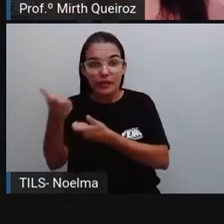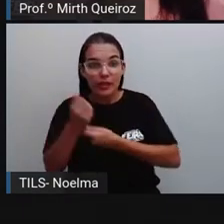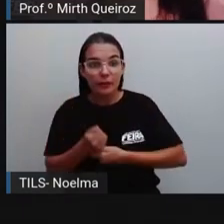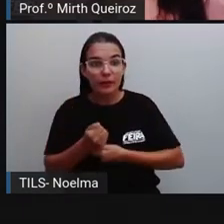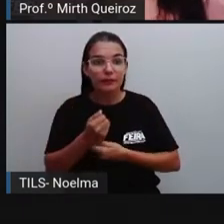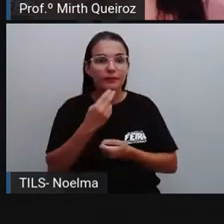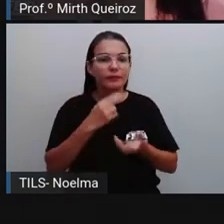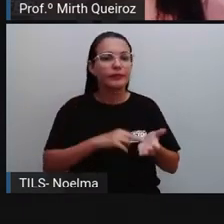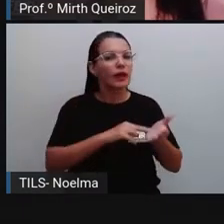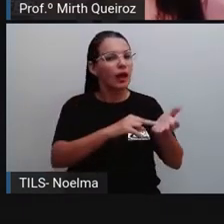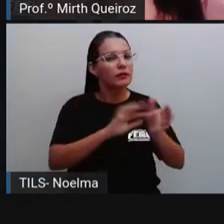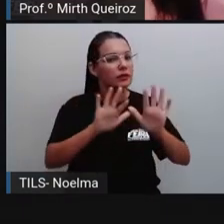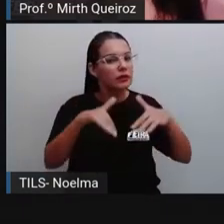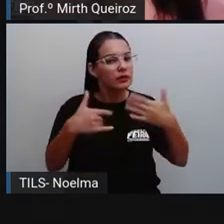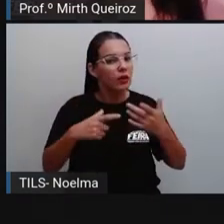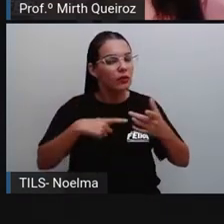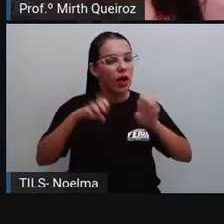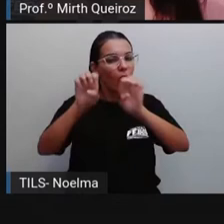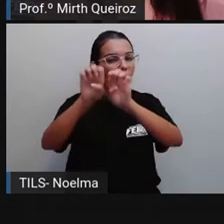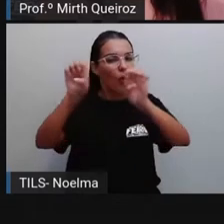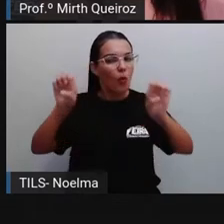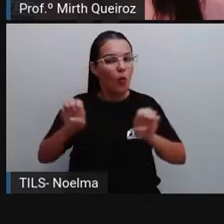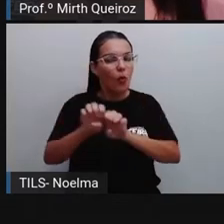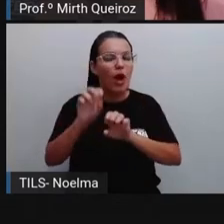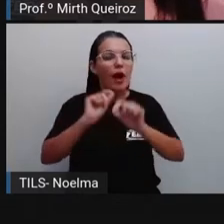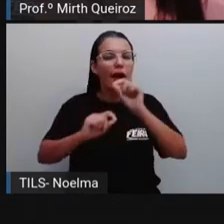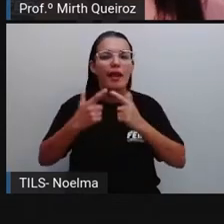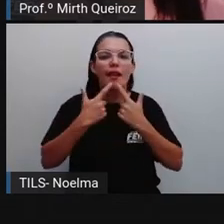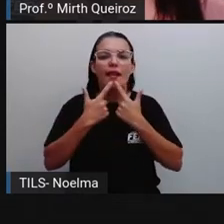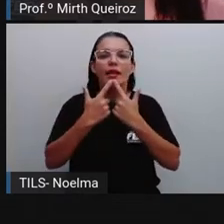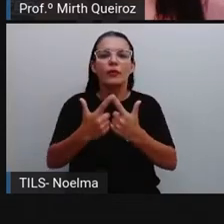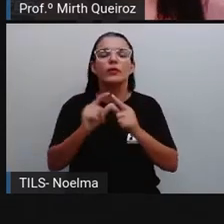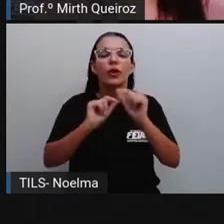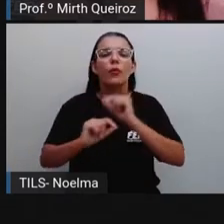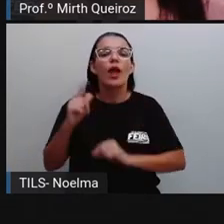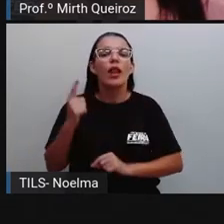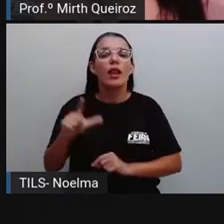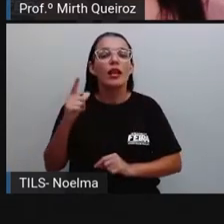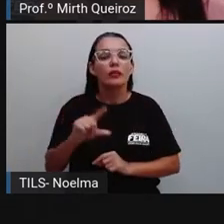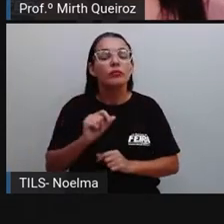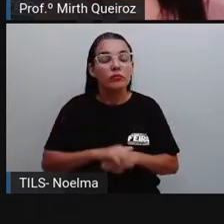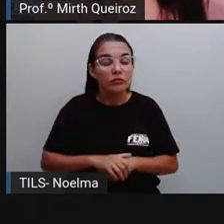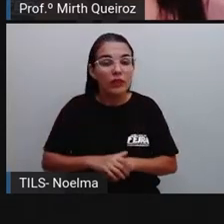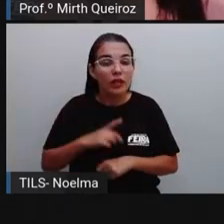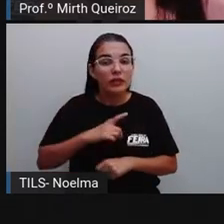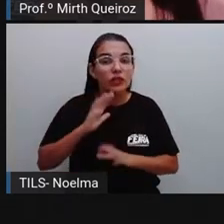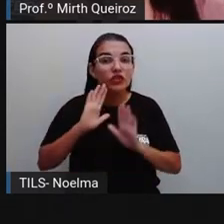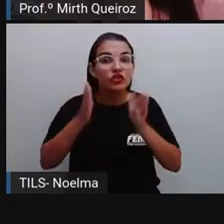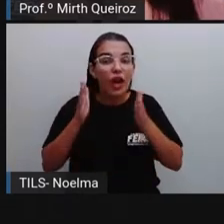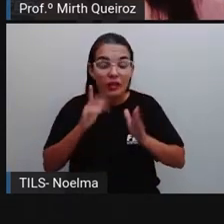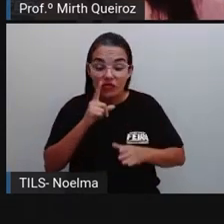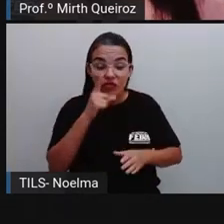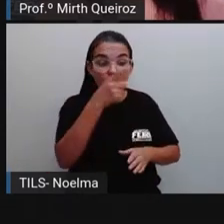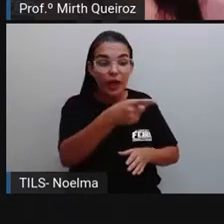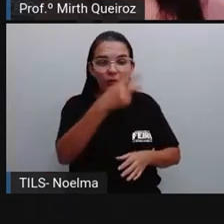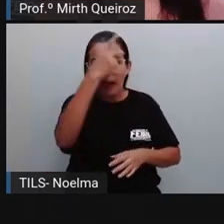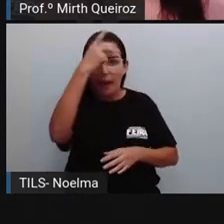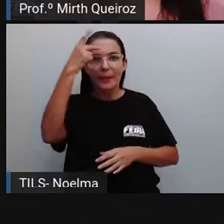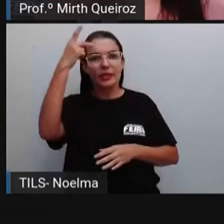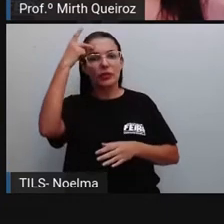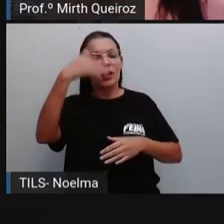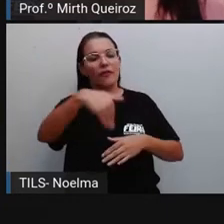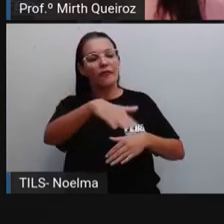estrutura linguística que tem como função referir-se diretamente ao interlocutor da